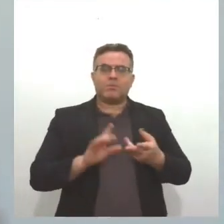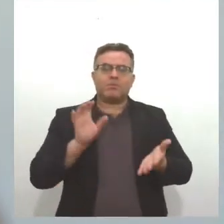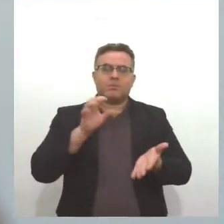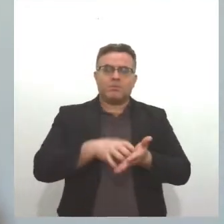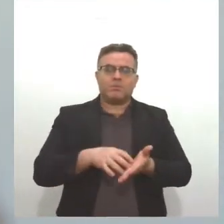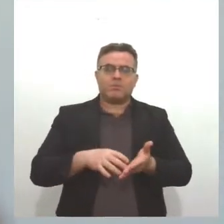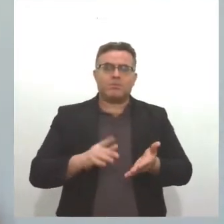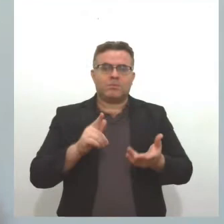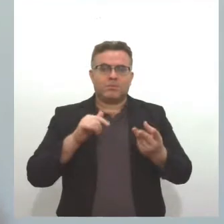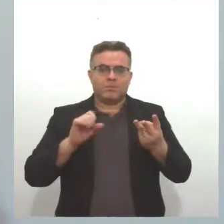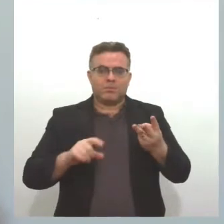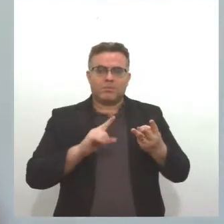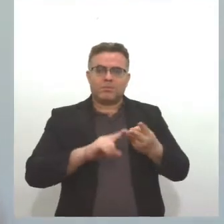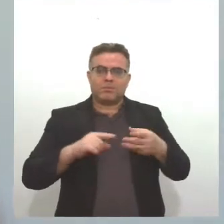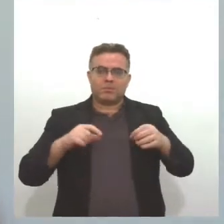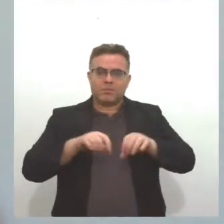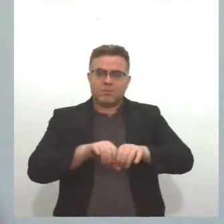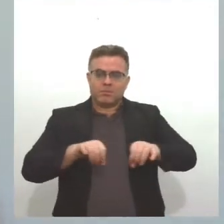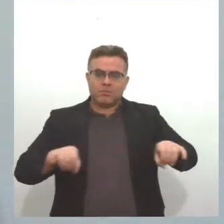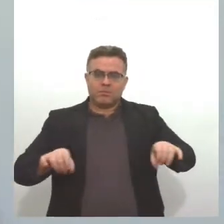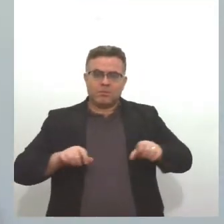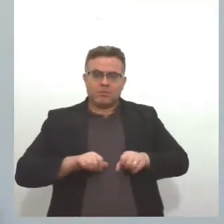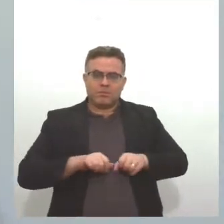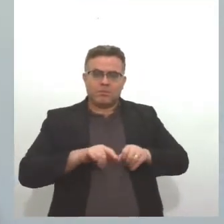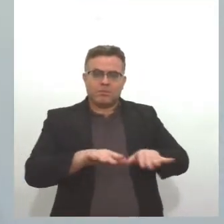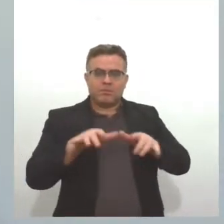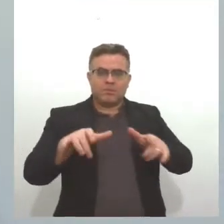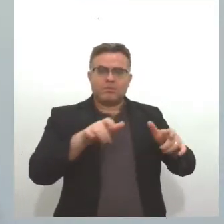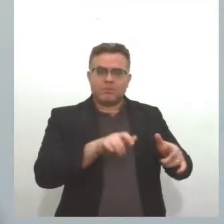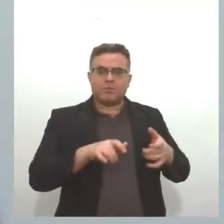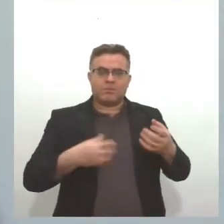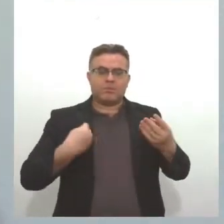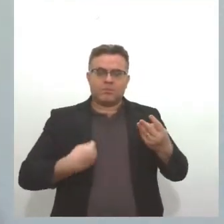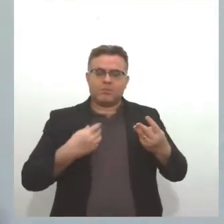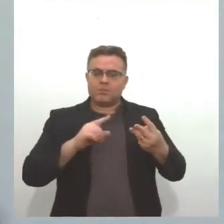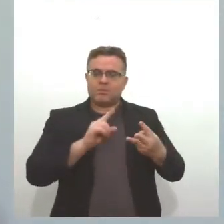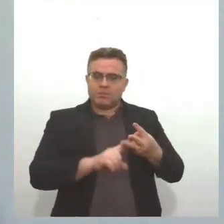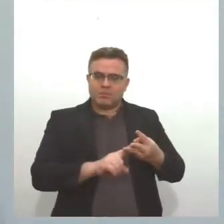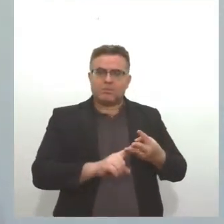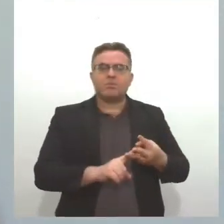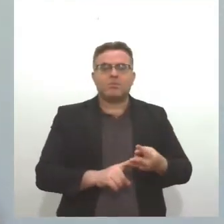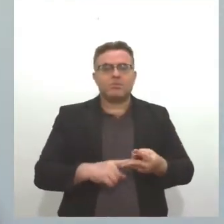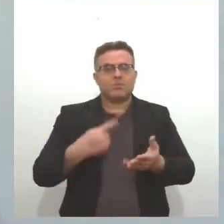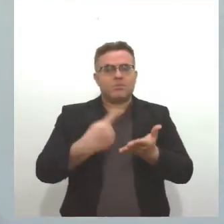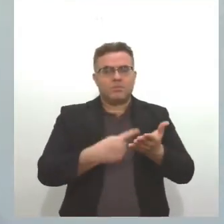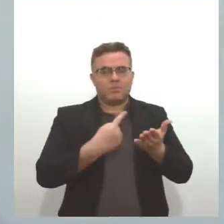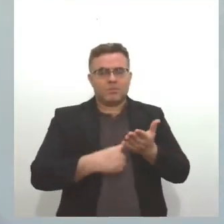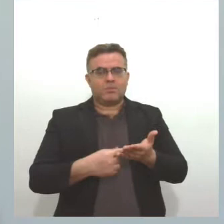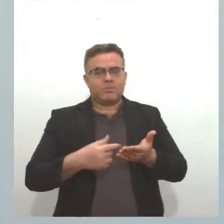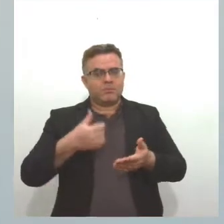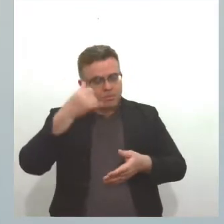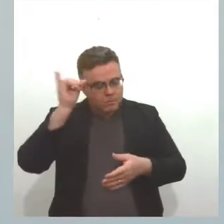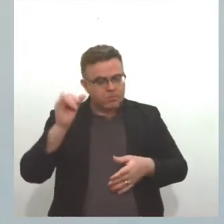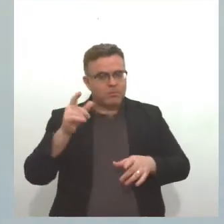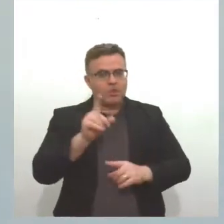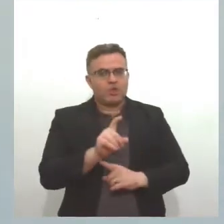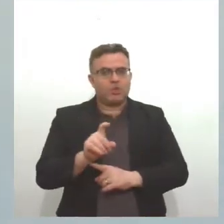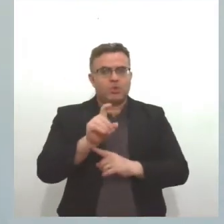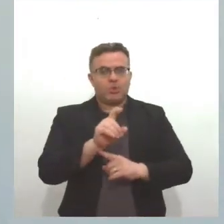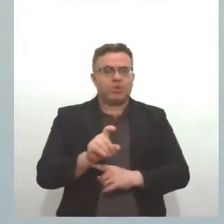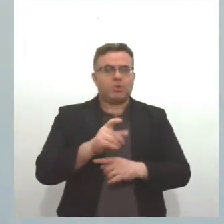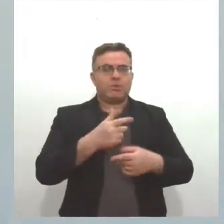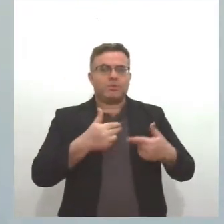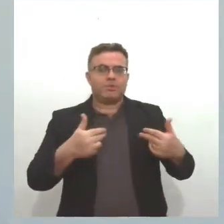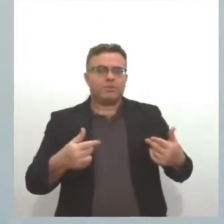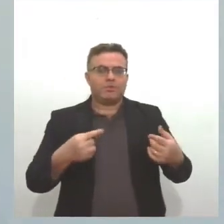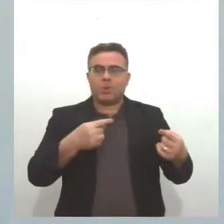quantidade máxima de gás para todas as unidades e setores habitadas, preventivos, extintores, sinalizações, tipo placas